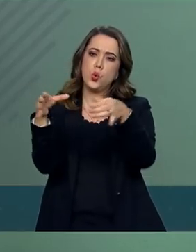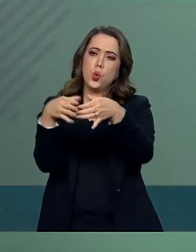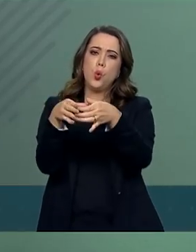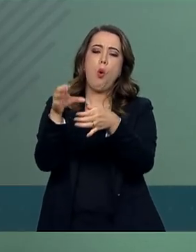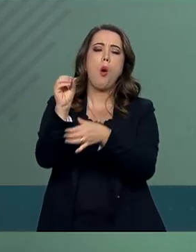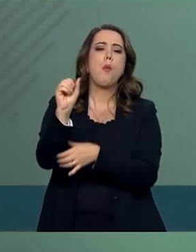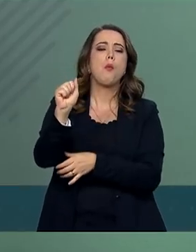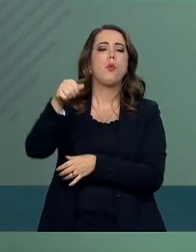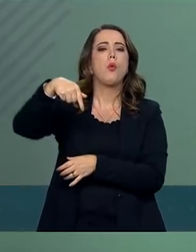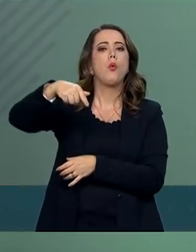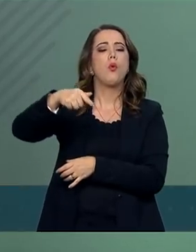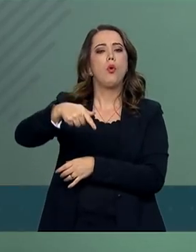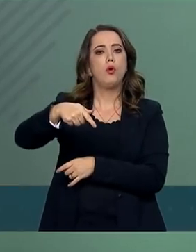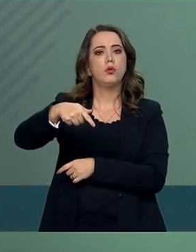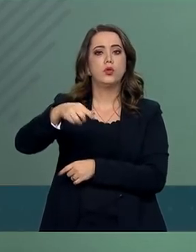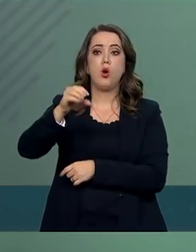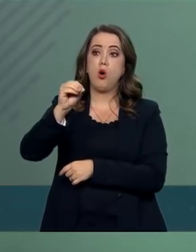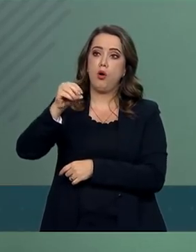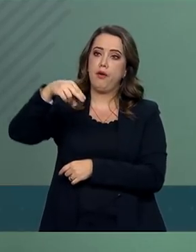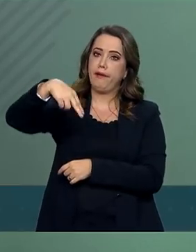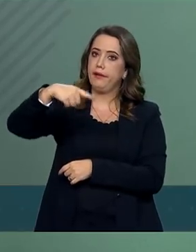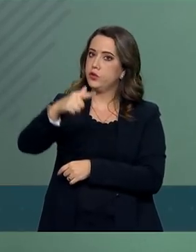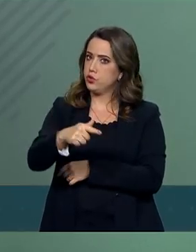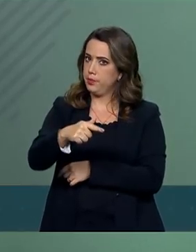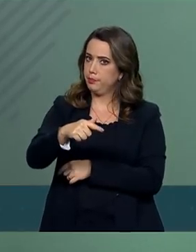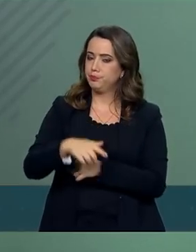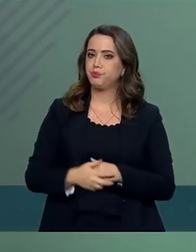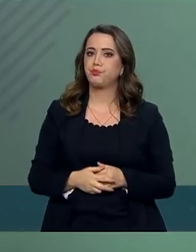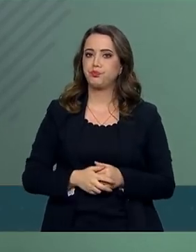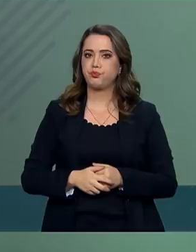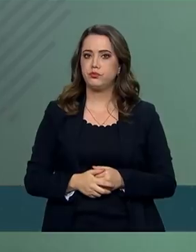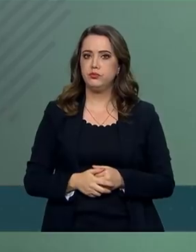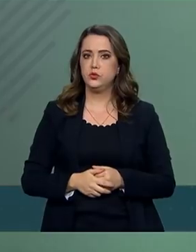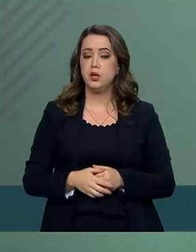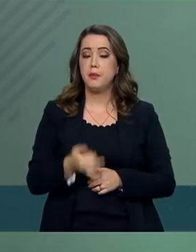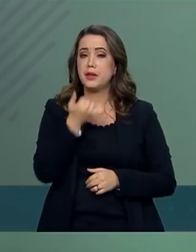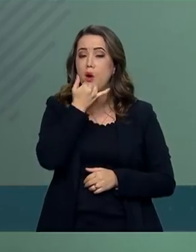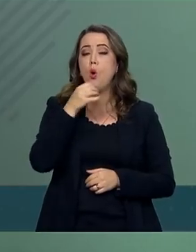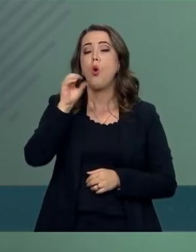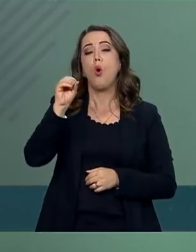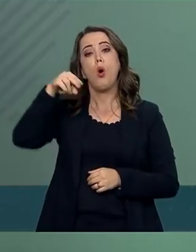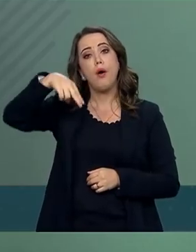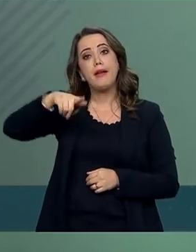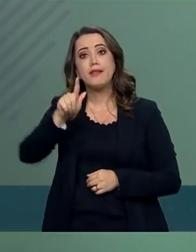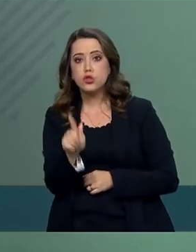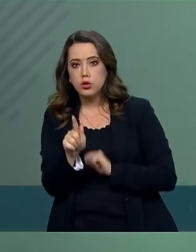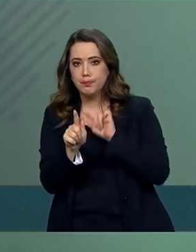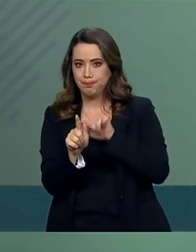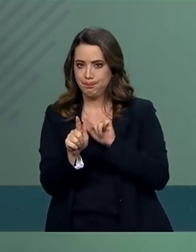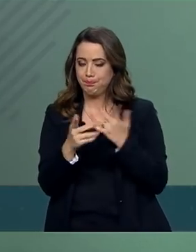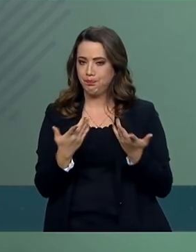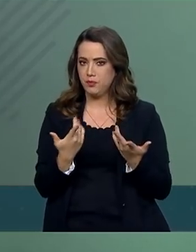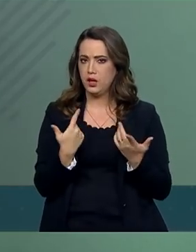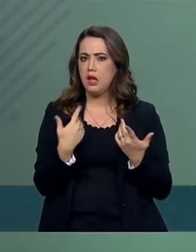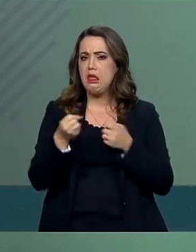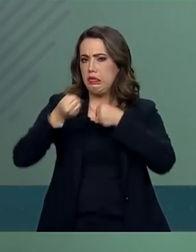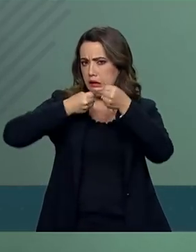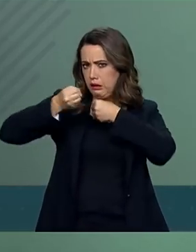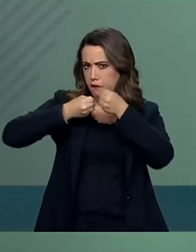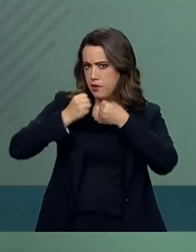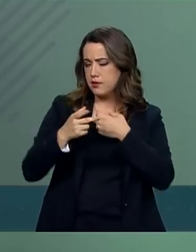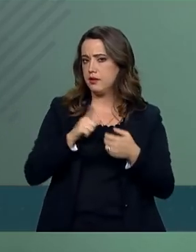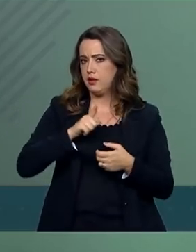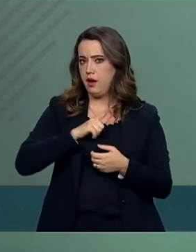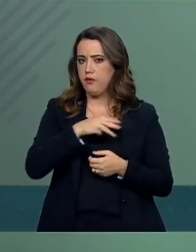governamentais ONGs. Durante a coletiva, o Ministro do Meio Ambiente, Ricardo Salles,